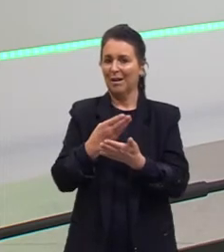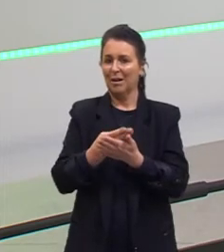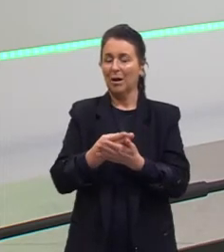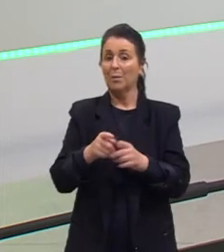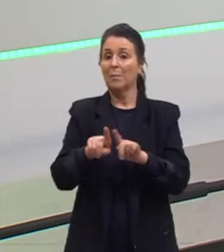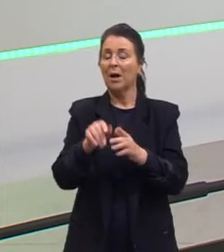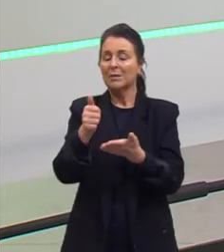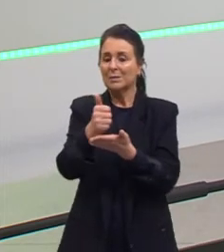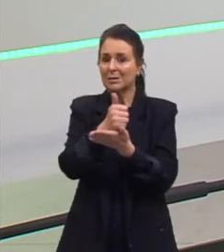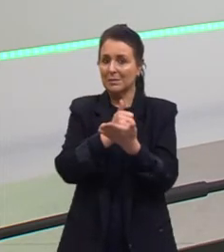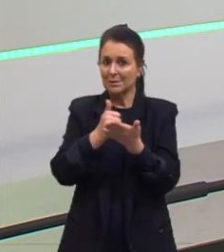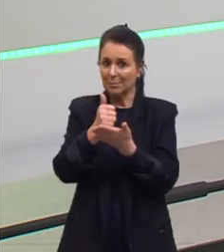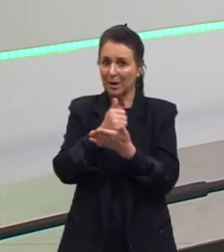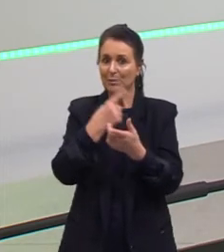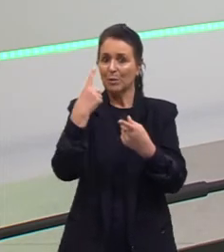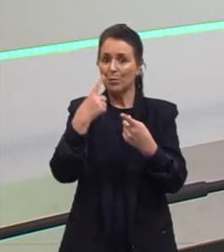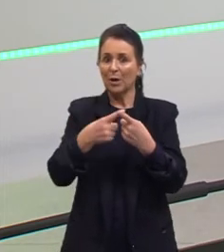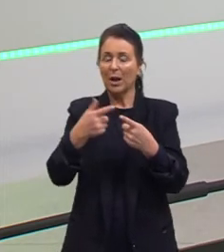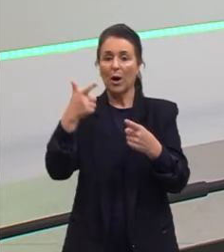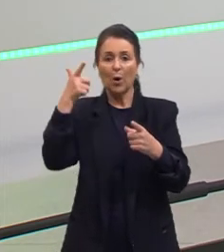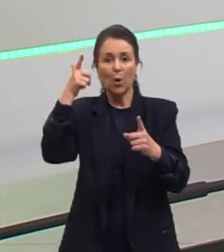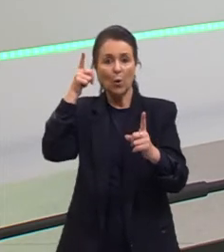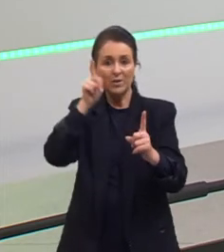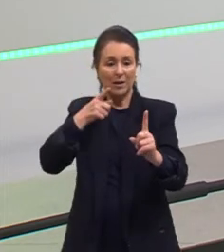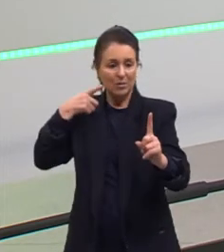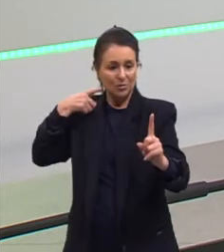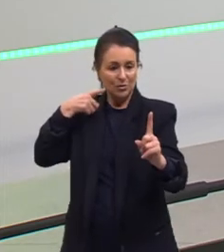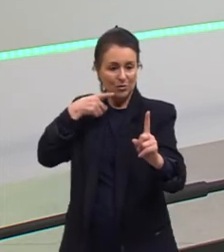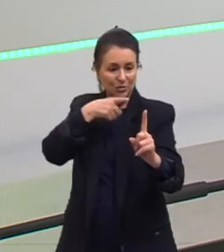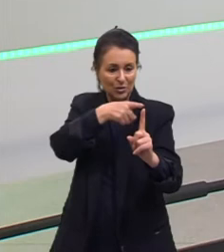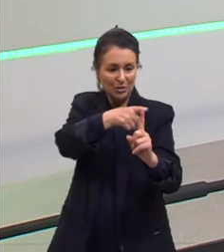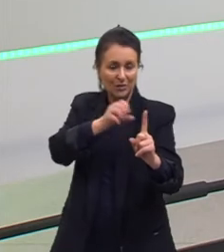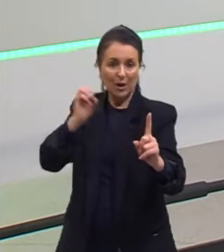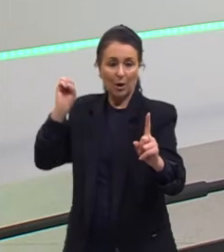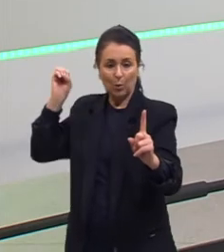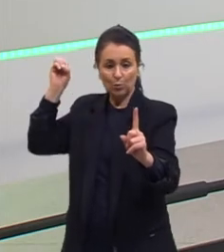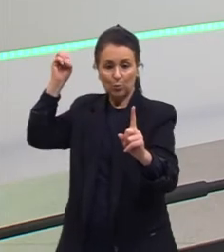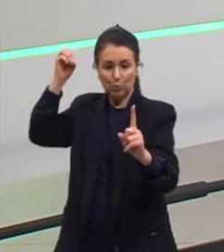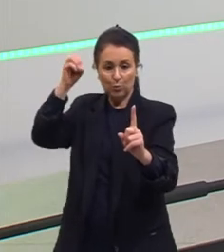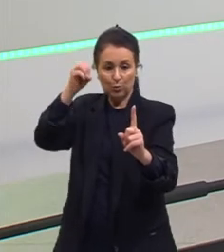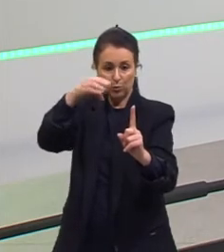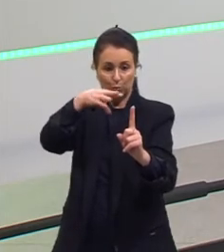basicamente, é porque ela consegue desviar o plano de luz, da luz.